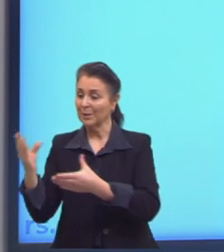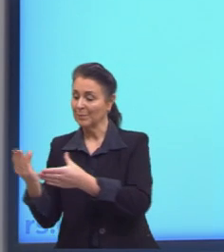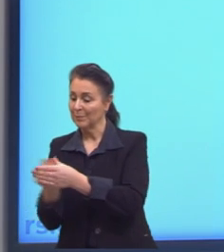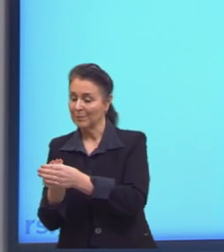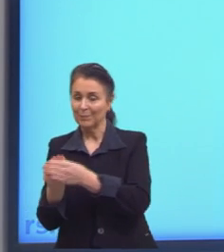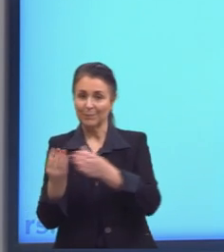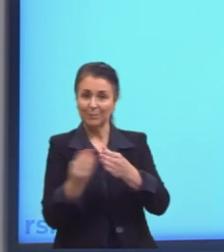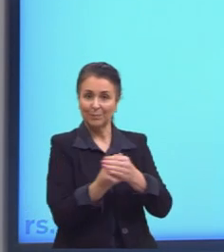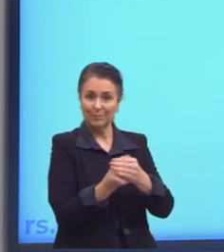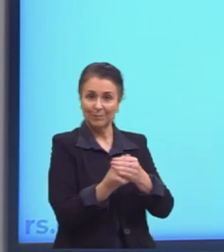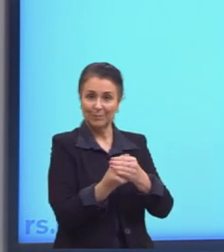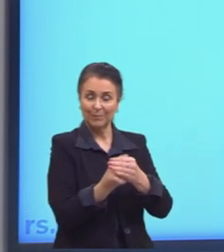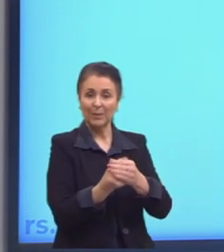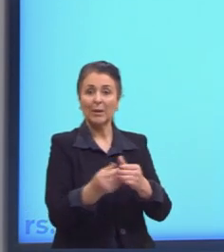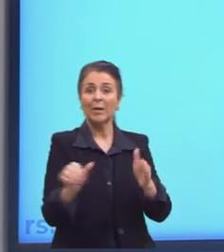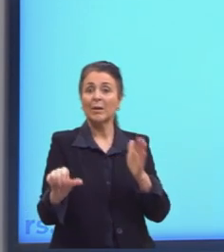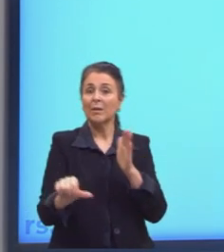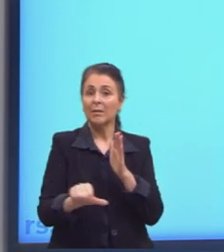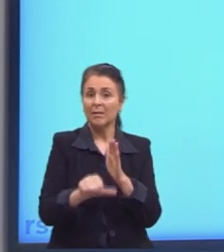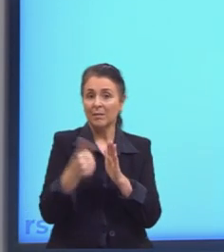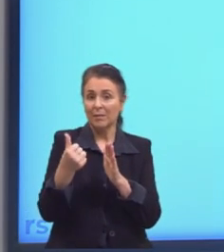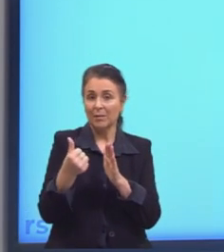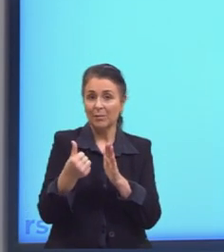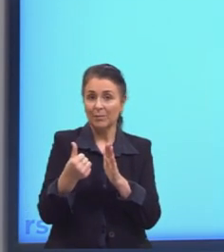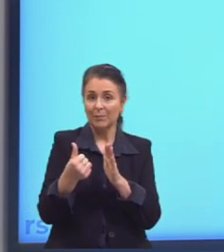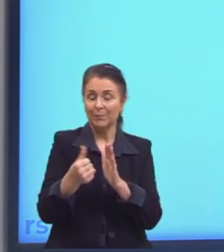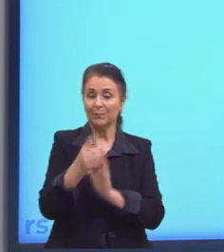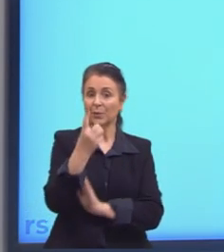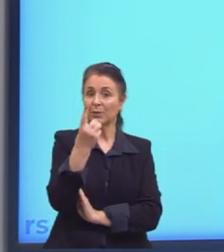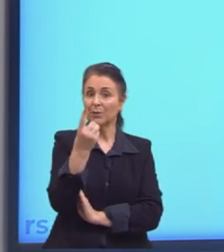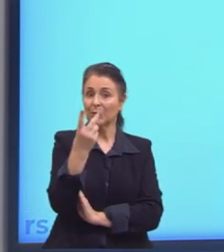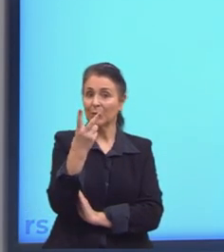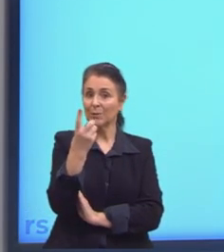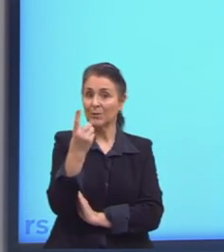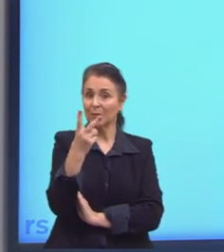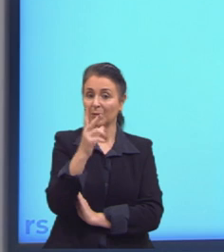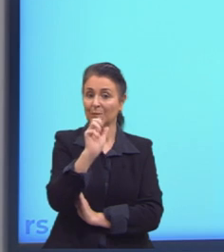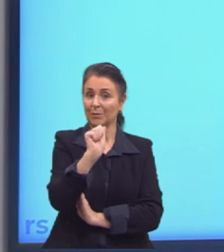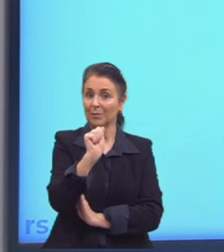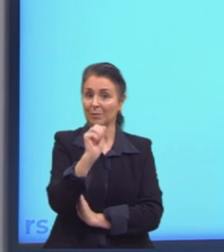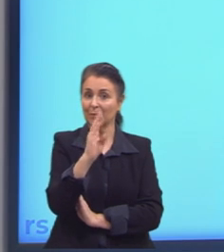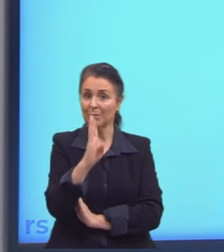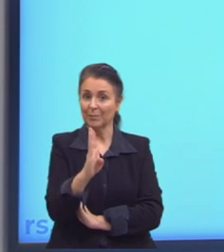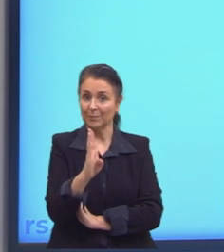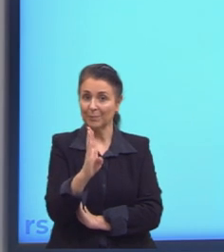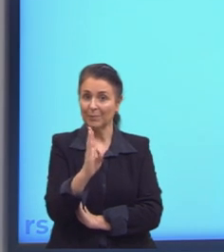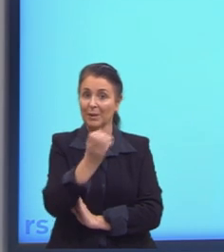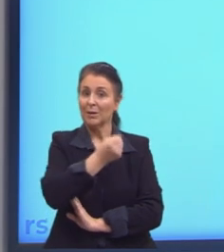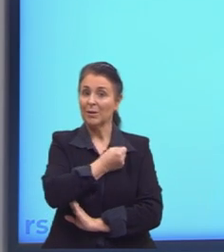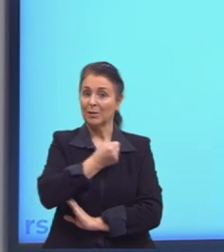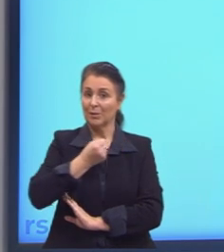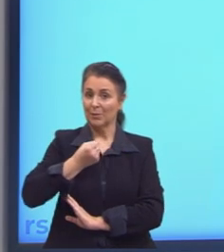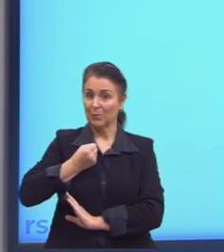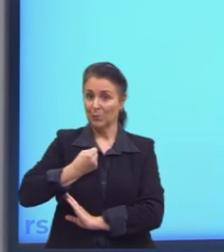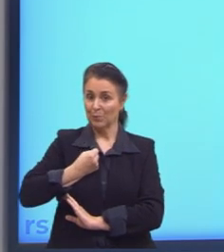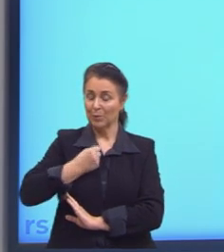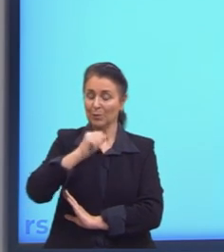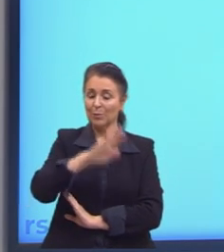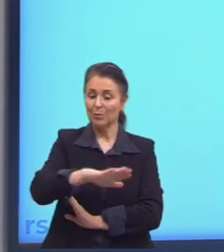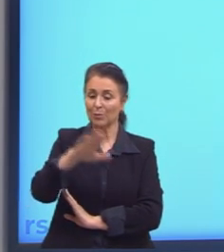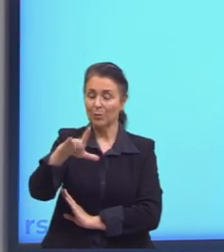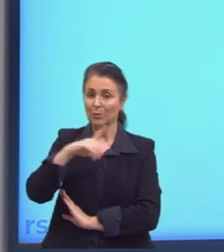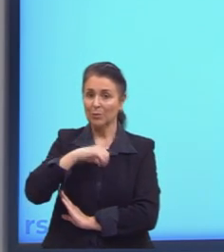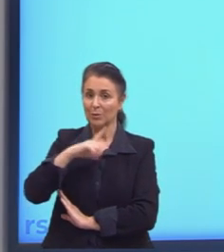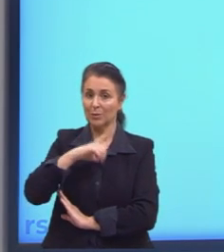Primeira coisa, então, eu vou marcar 12 antígeno AB. Esse aqui é o número de alunos, então, que